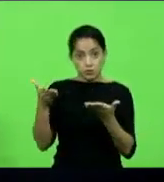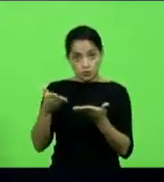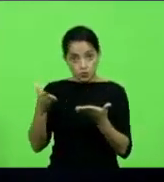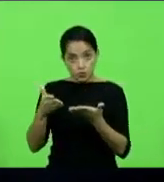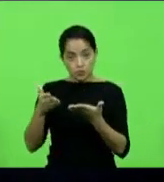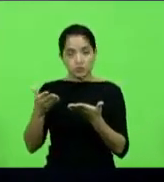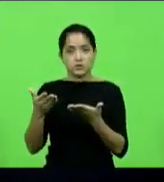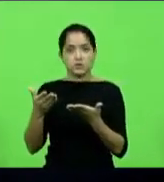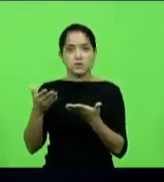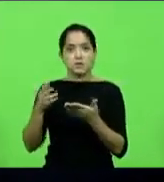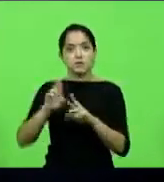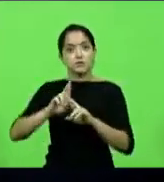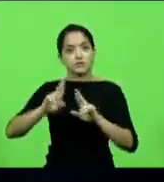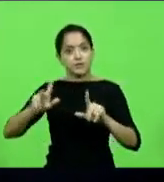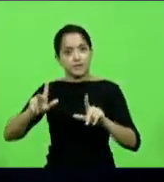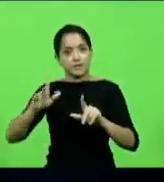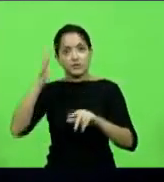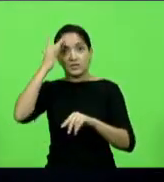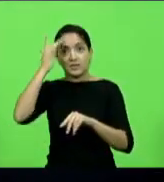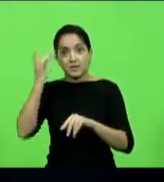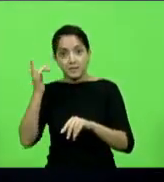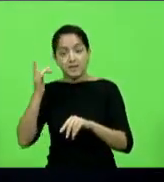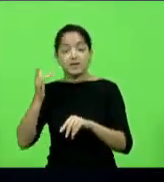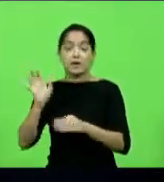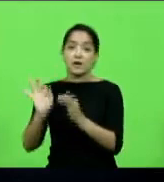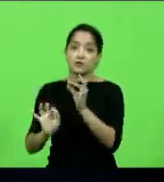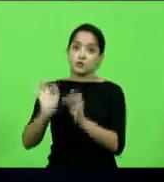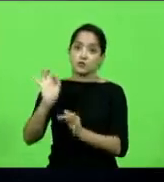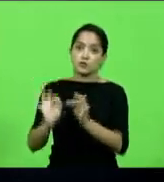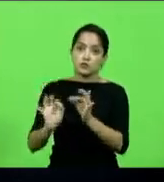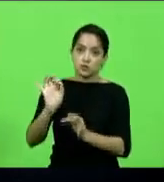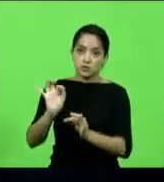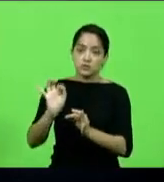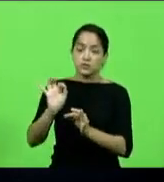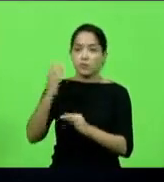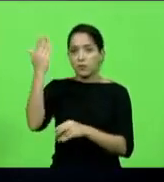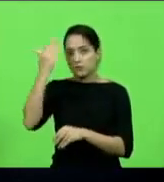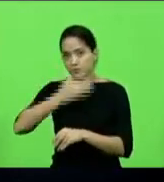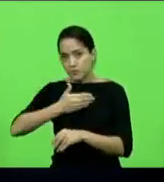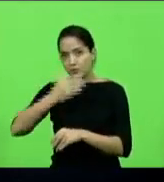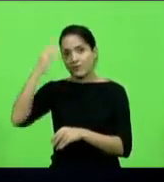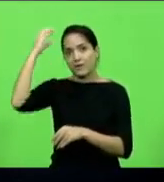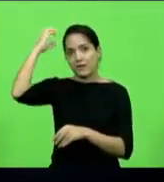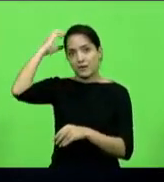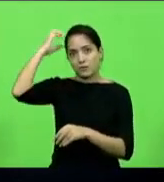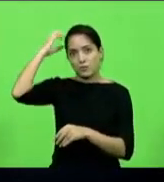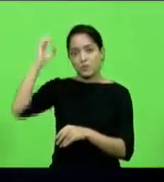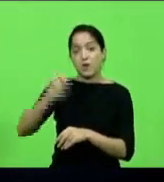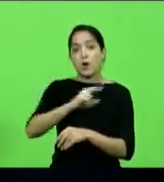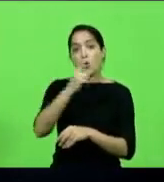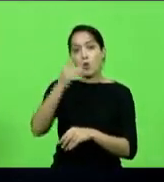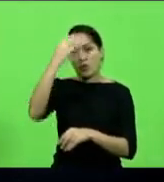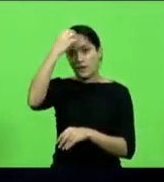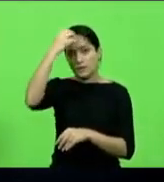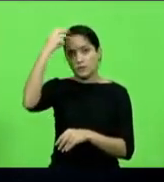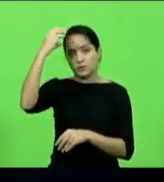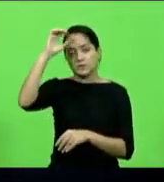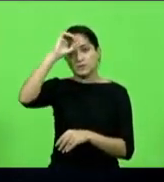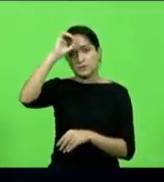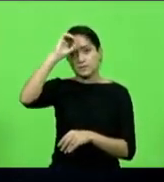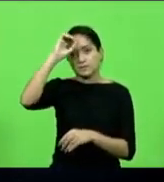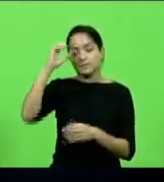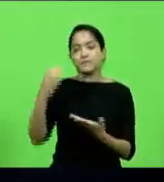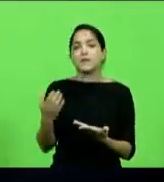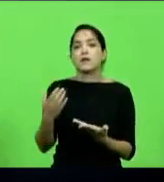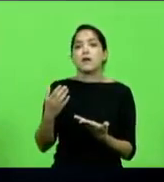amanhã, amanhã, a justiça pode constatar a culpa ou a inocência e aí sim deixa a